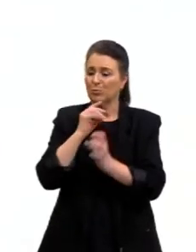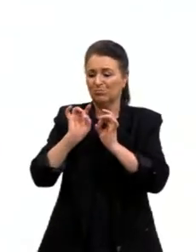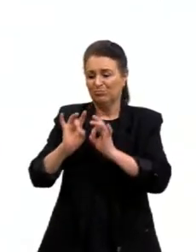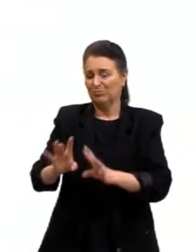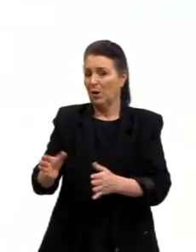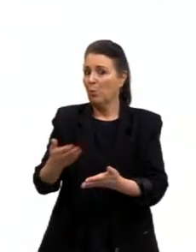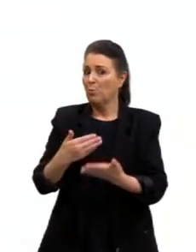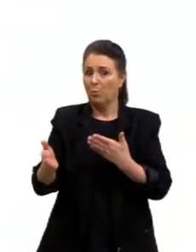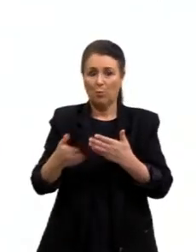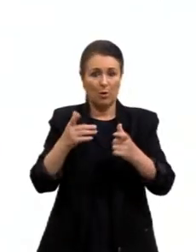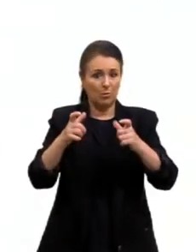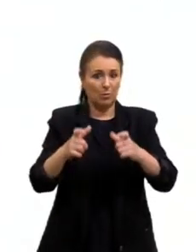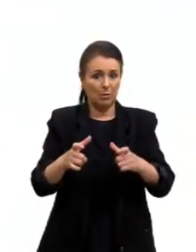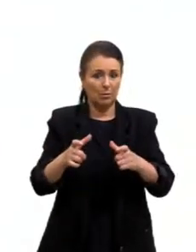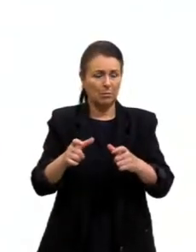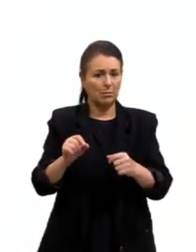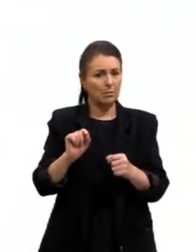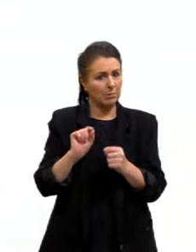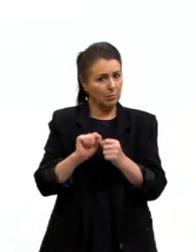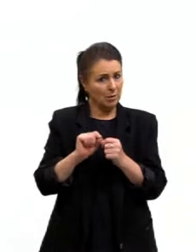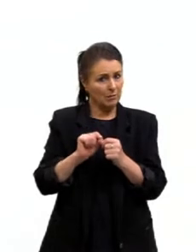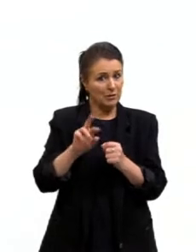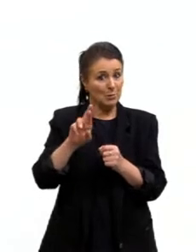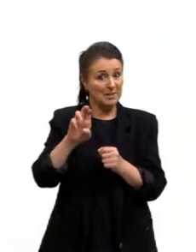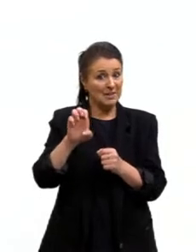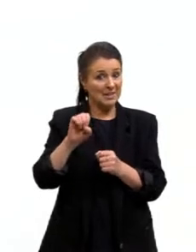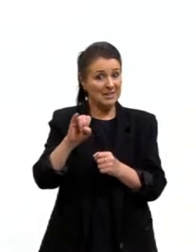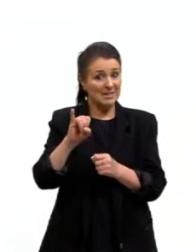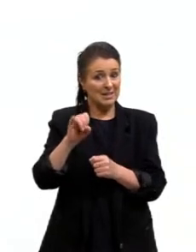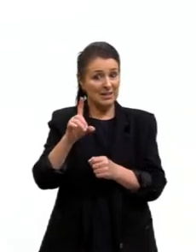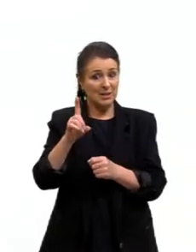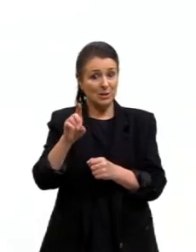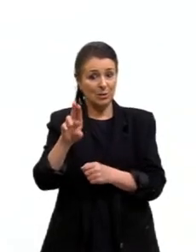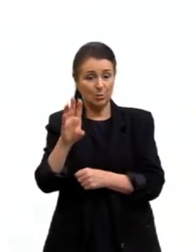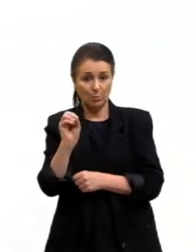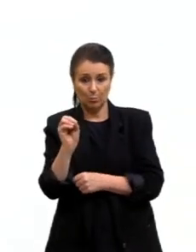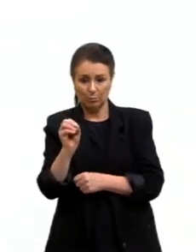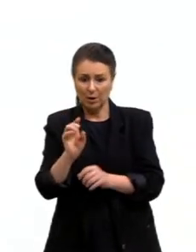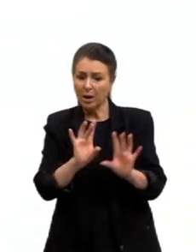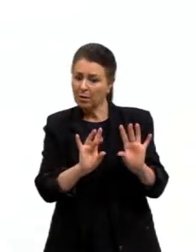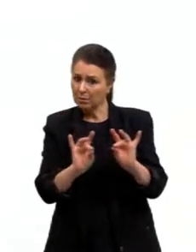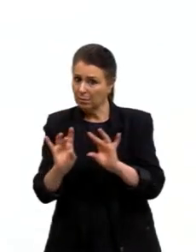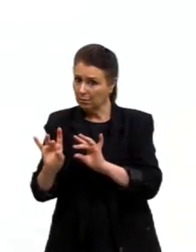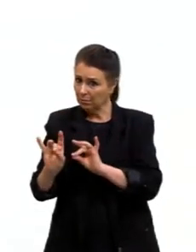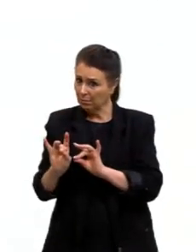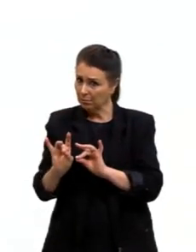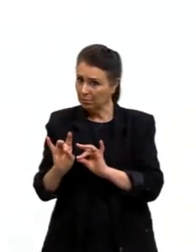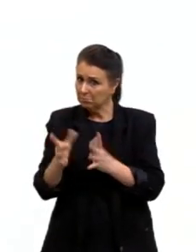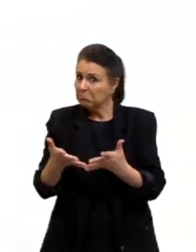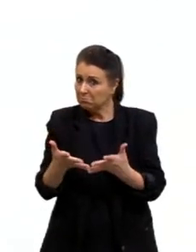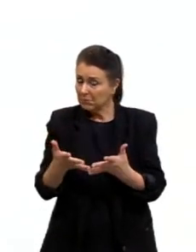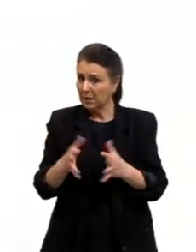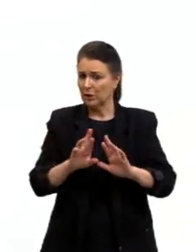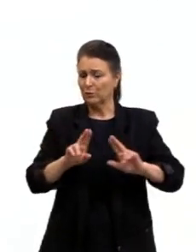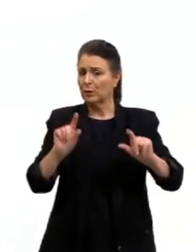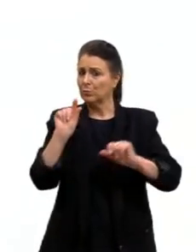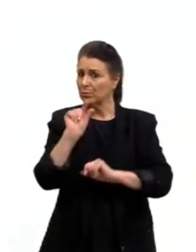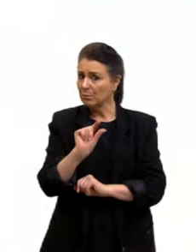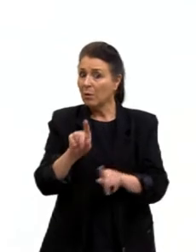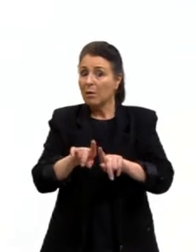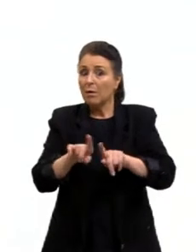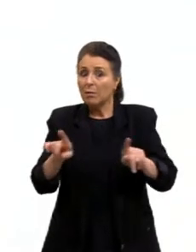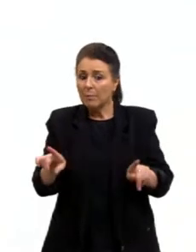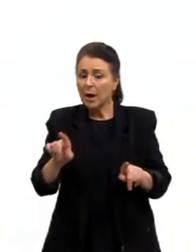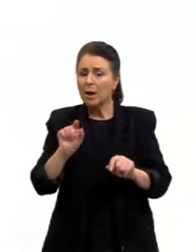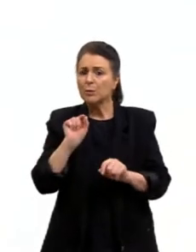pode. Mas o que eu faço com esse meu resíduo líquido, porque é resíduo líquido, não é igual ao nosso lixo de casa, o que eu posso fazer